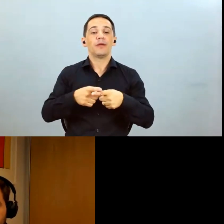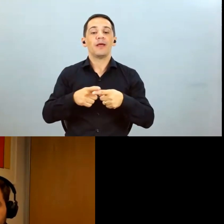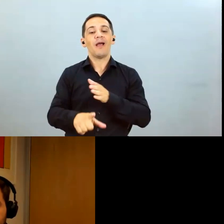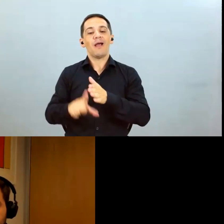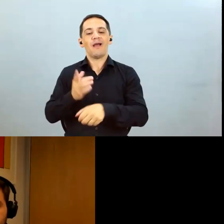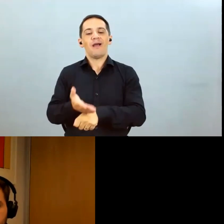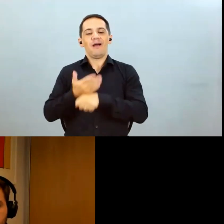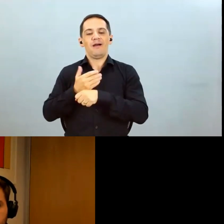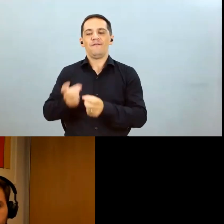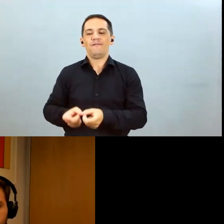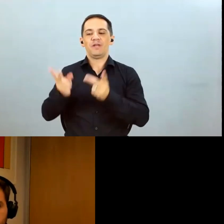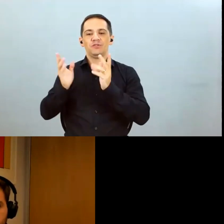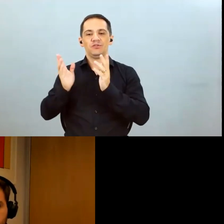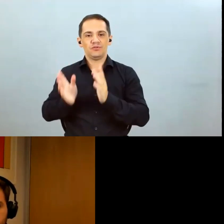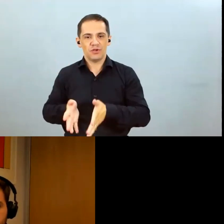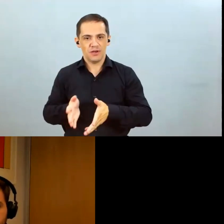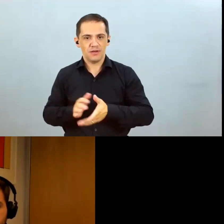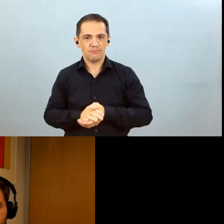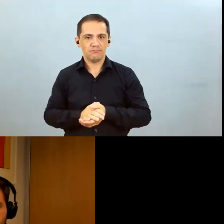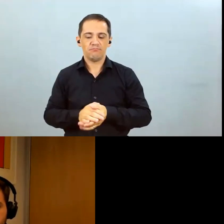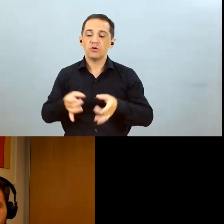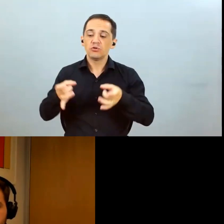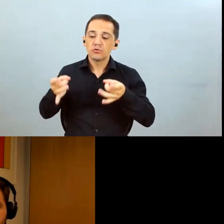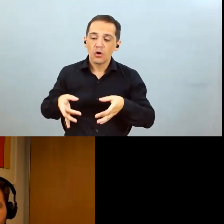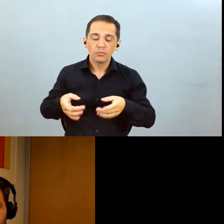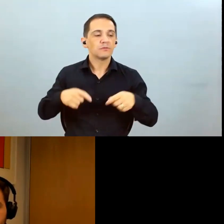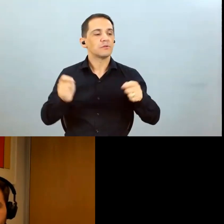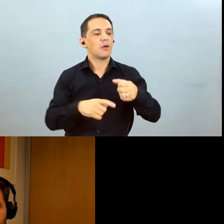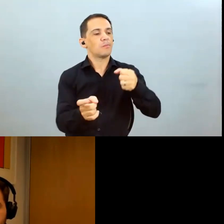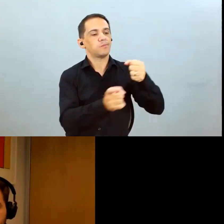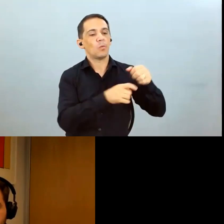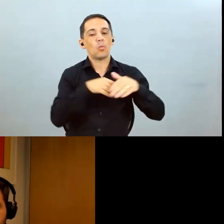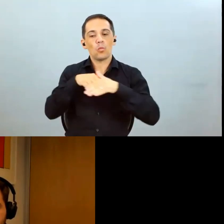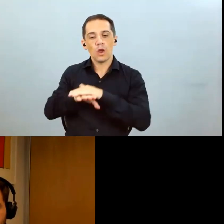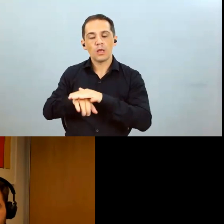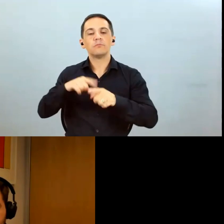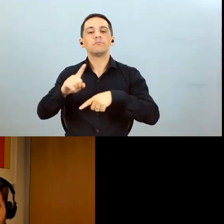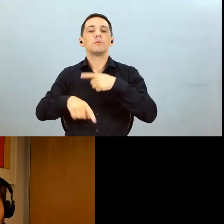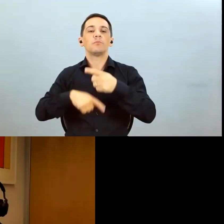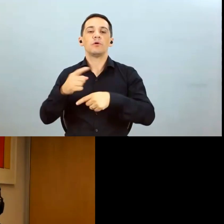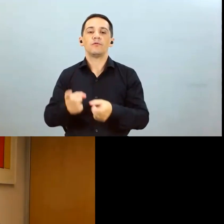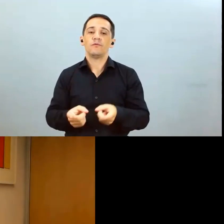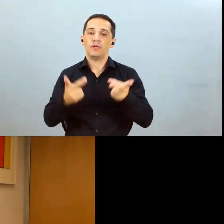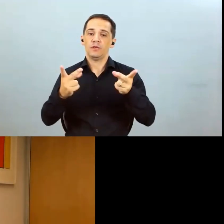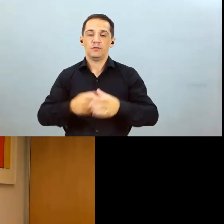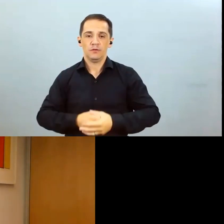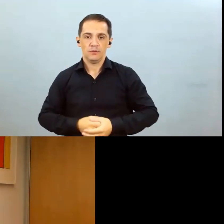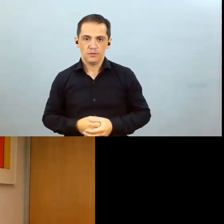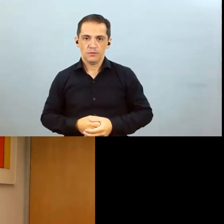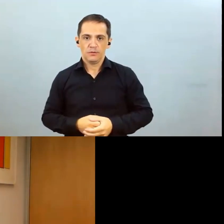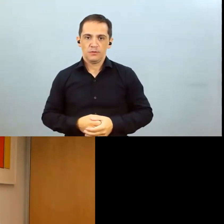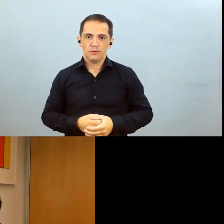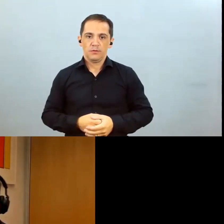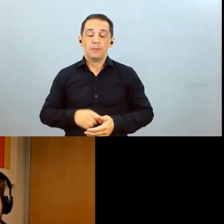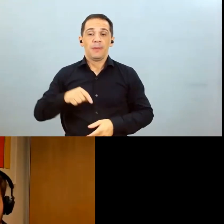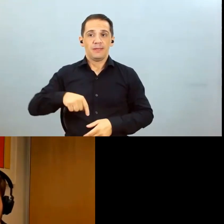durante a colheita e aí sobra sendo esse saldo de produção para vender na entre-sapa agora no geral do mercado brasileiro sim